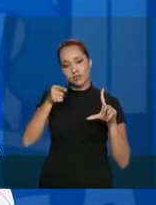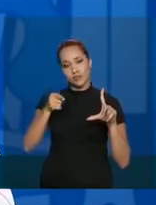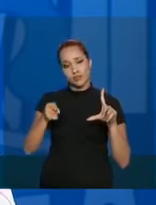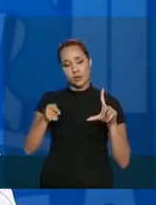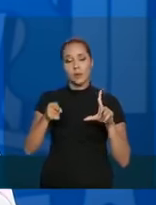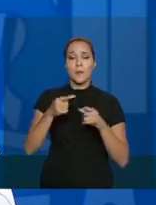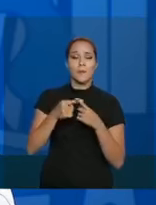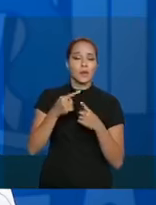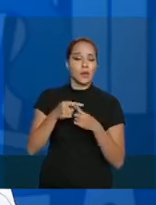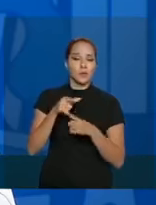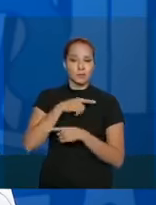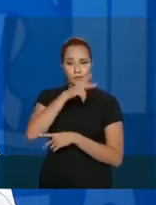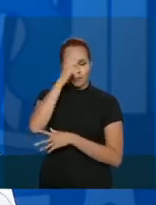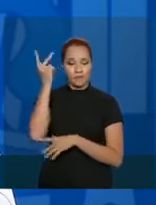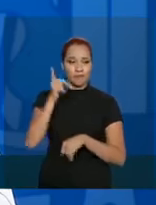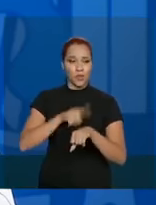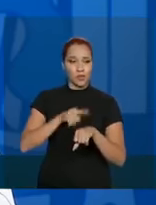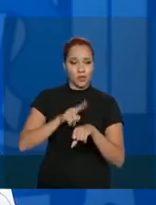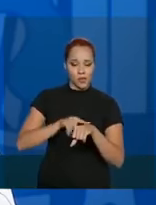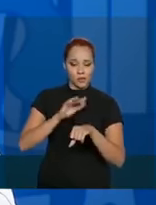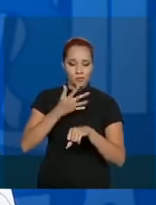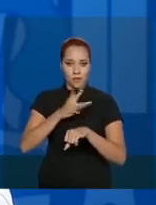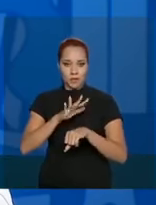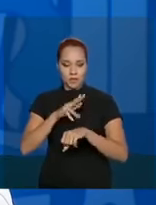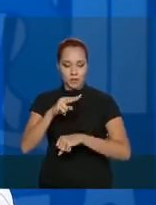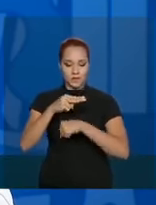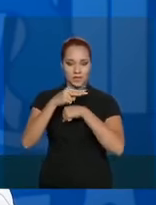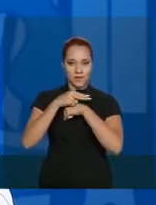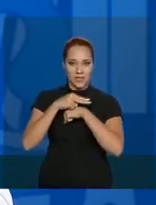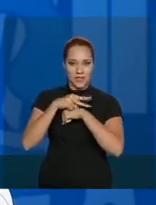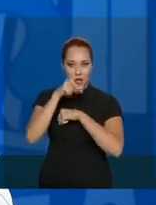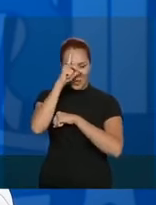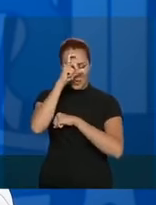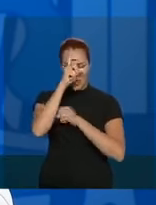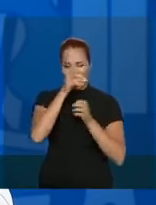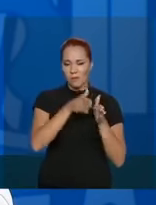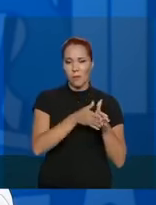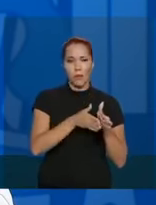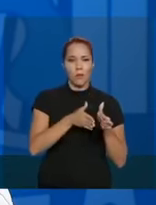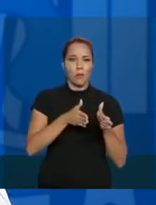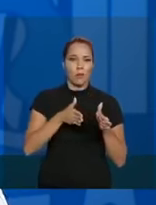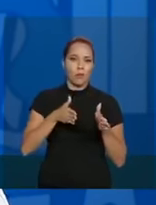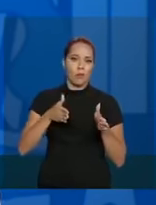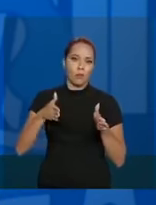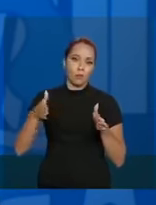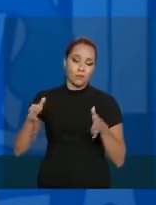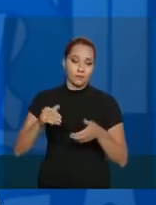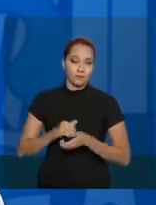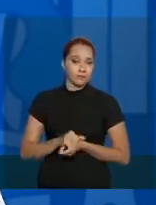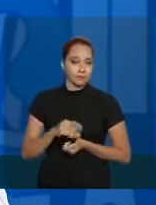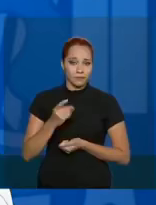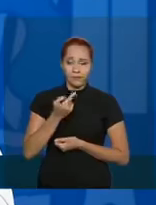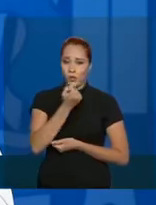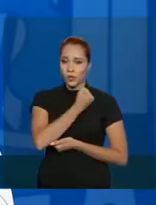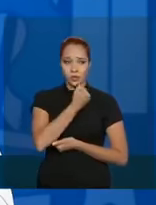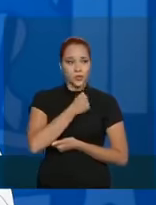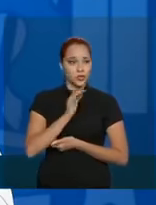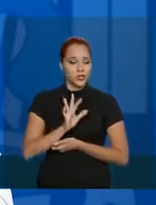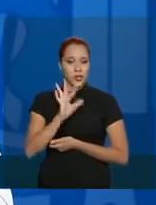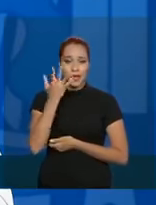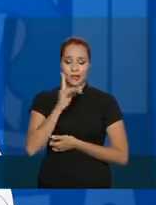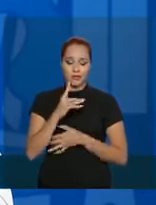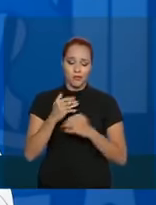pessoas cujo tempo médio de internação é muito prolongado dessa doença. Então, o número de casos, ele não